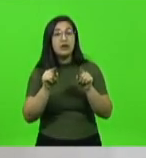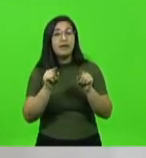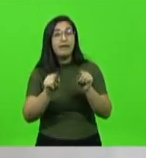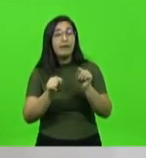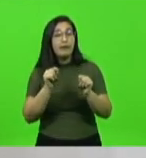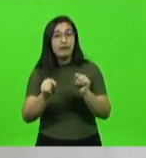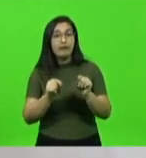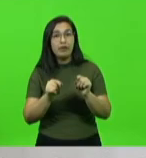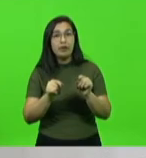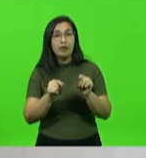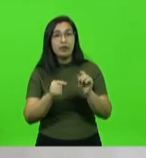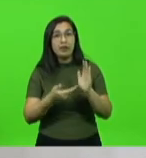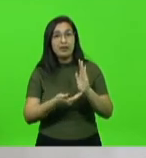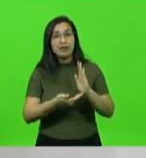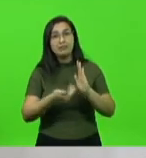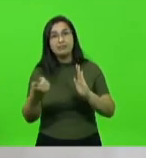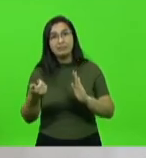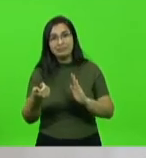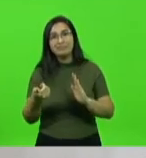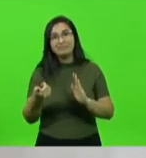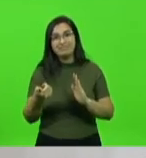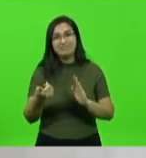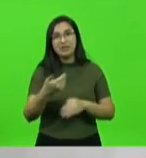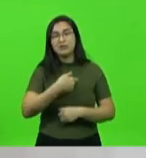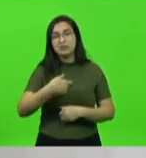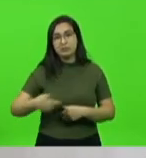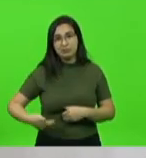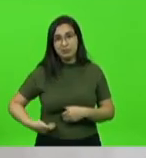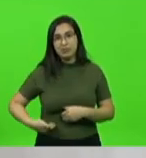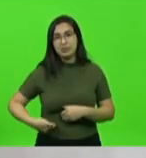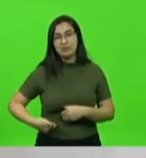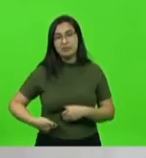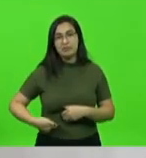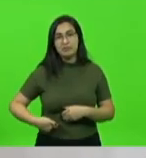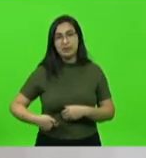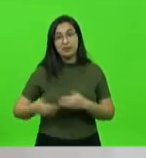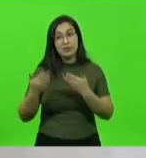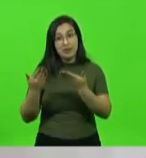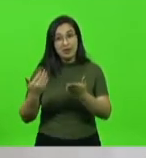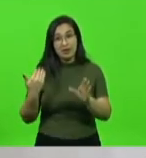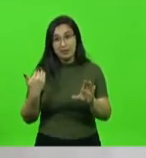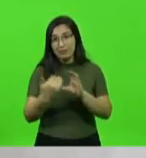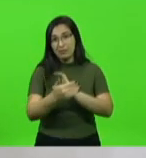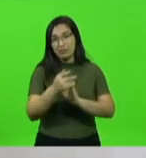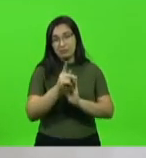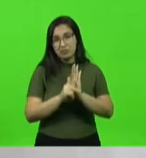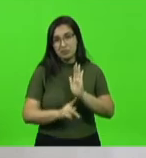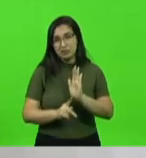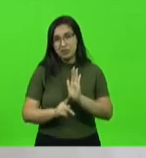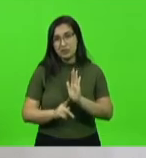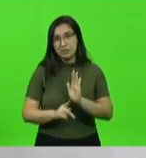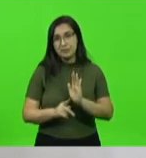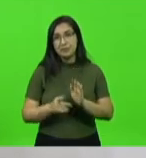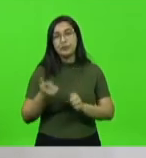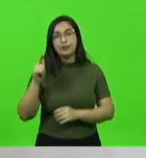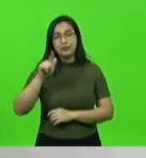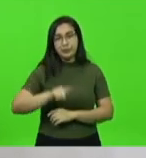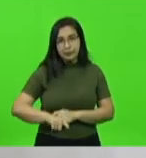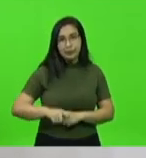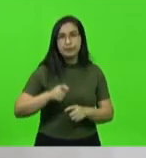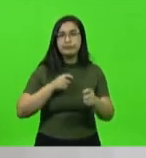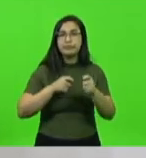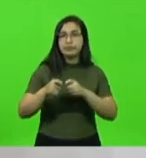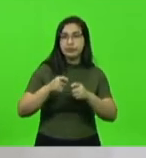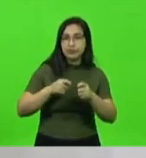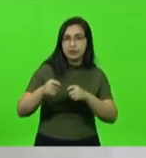pelo governo do Estado, que enviou esse projeto. Com certeza, iriam ser retomadas as negociações,